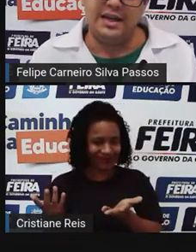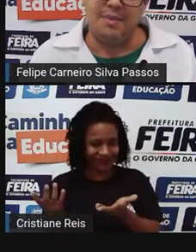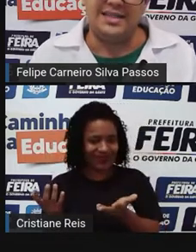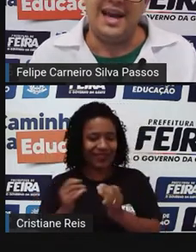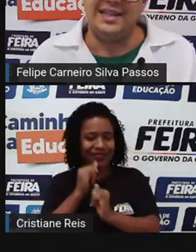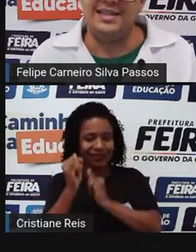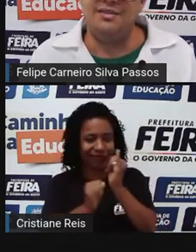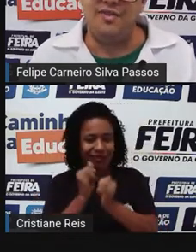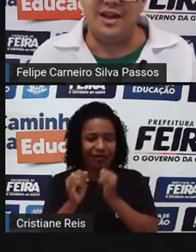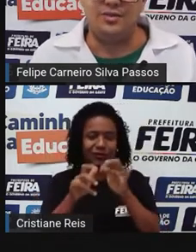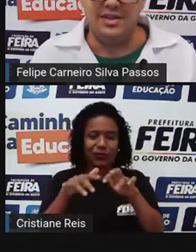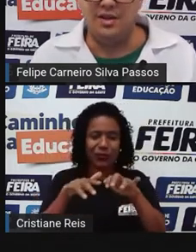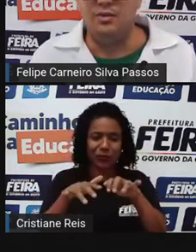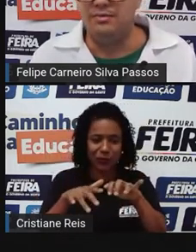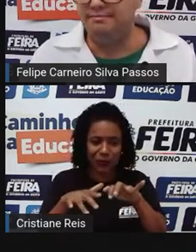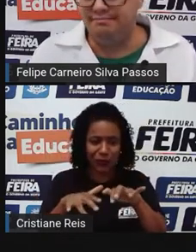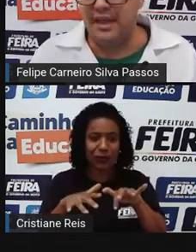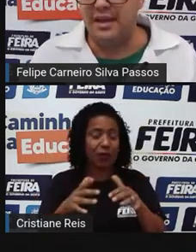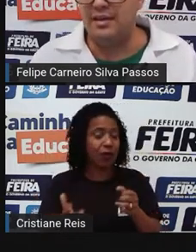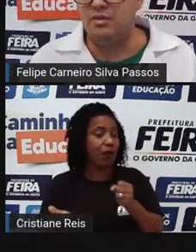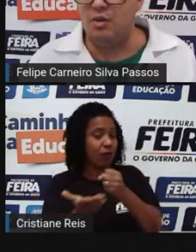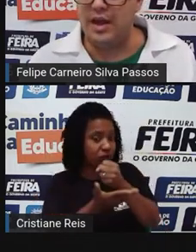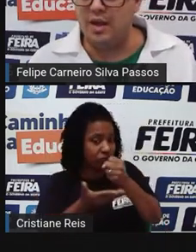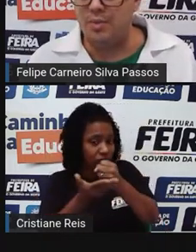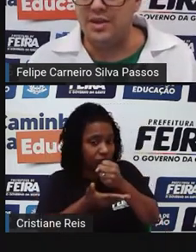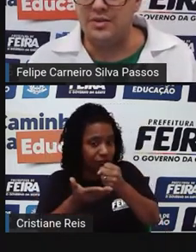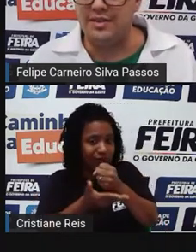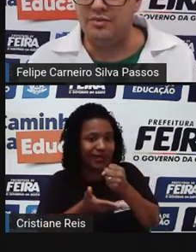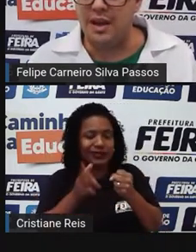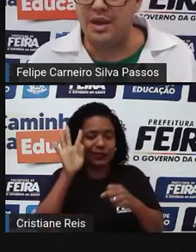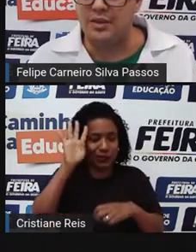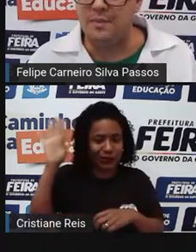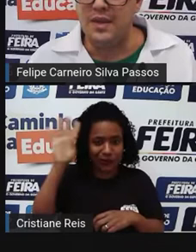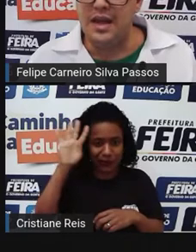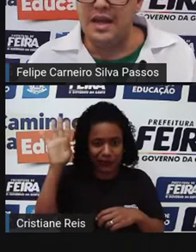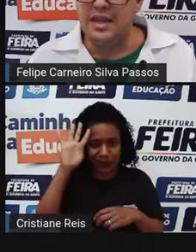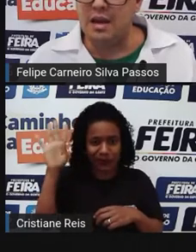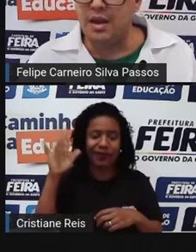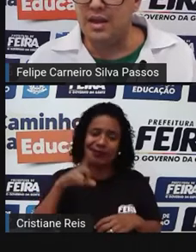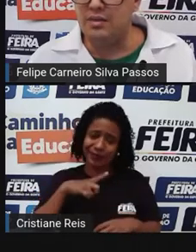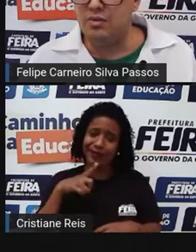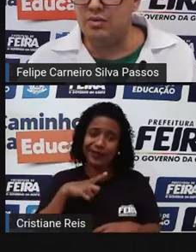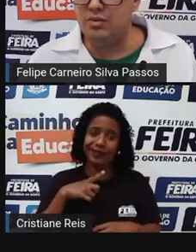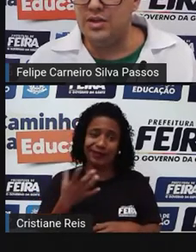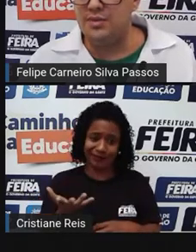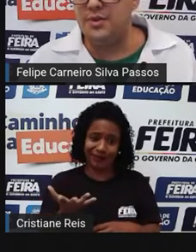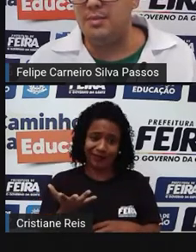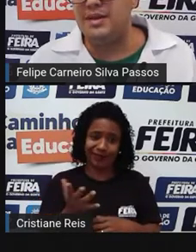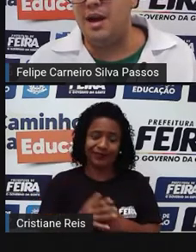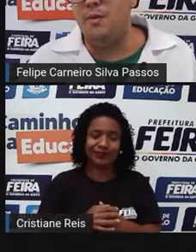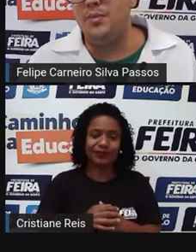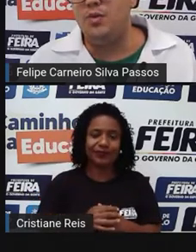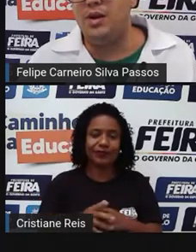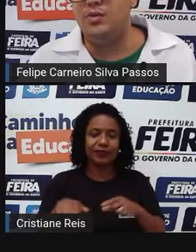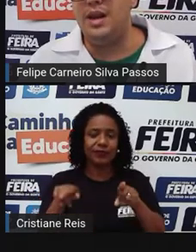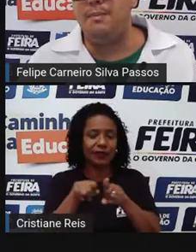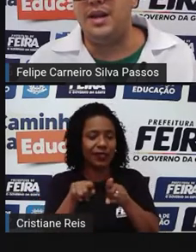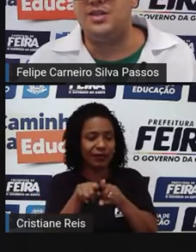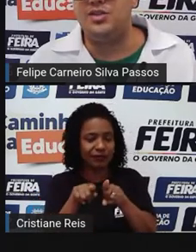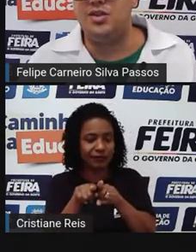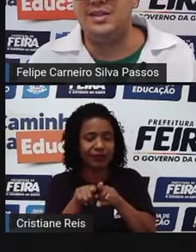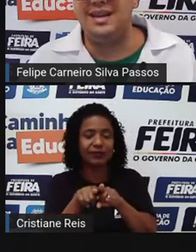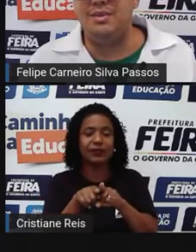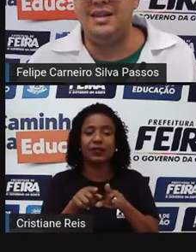baseadas em fatos, e não qualquer opinião sem fundamento. E também no ensino fundamental, o aluno